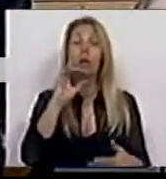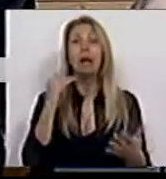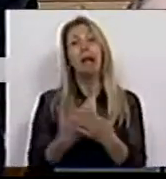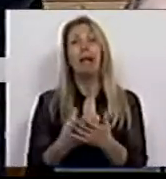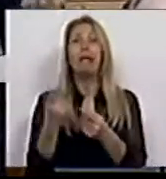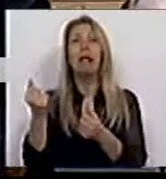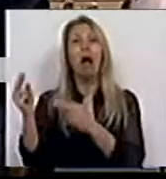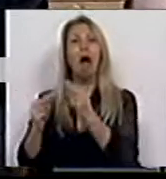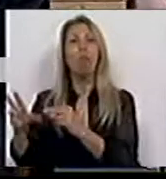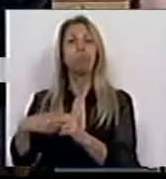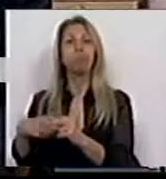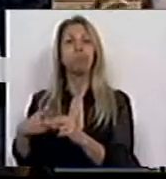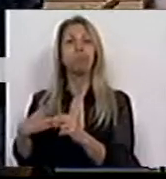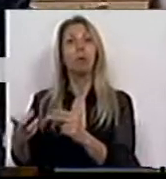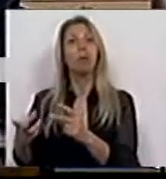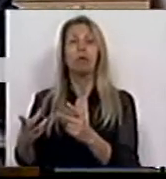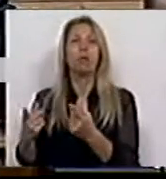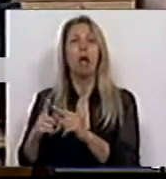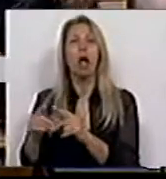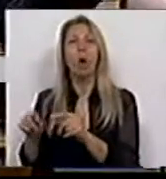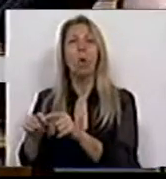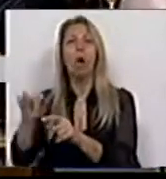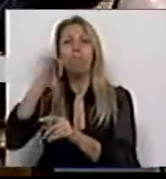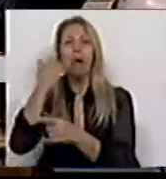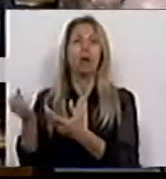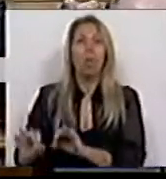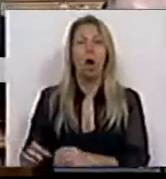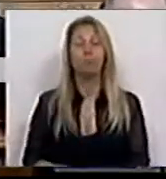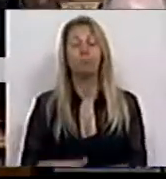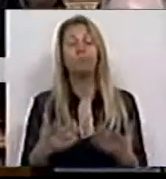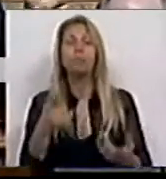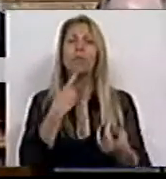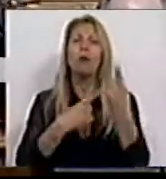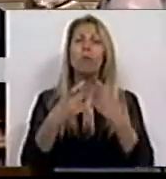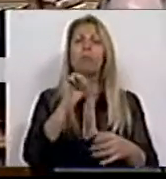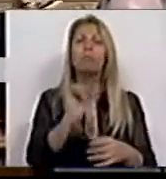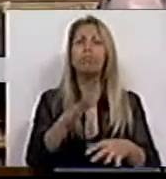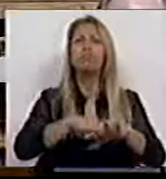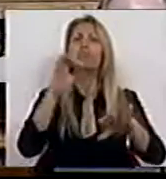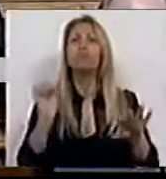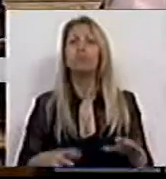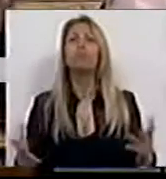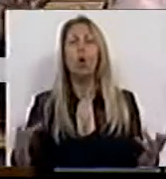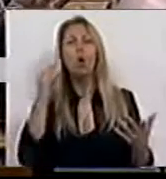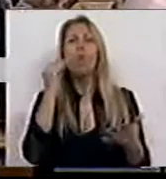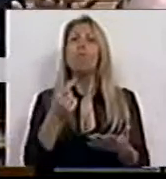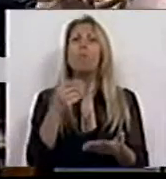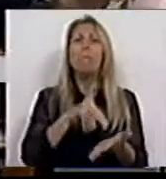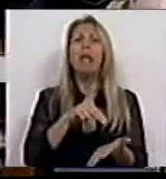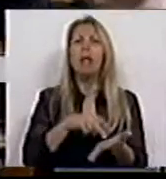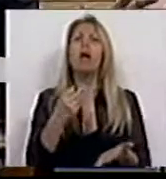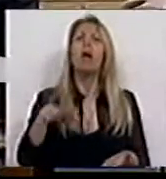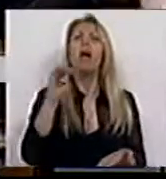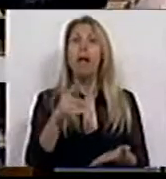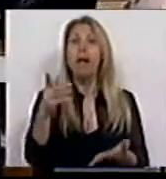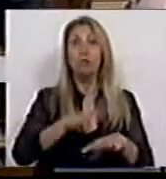beliscada? Uma segunda pergunta que lhe queria colocar é como se coloca o Partido Socialista face ao Tratado Orçamental. Nós sabemos que